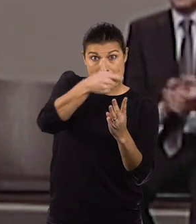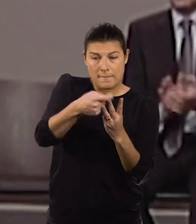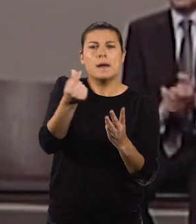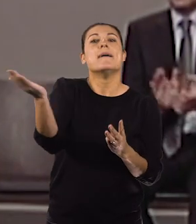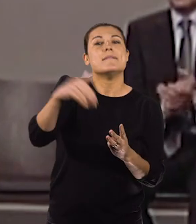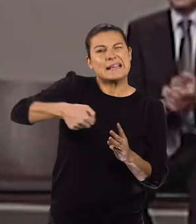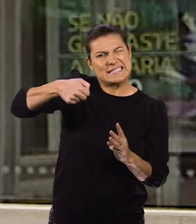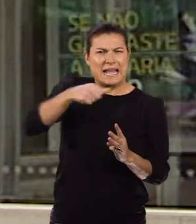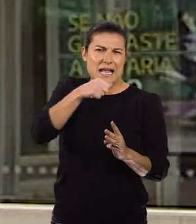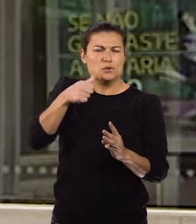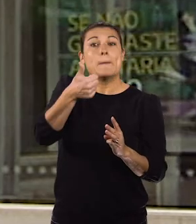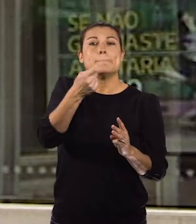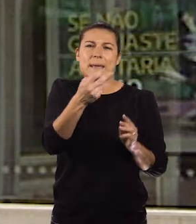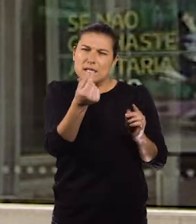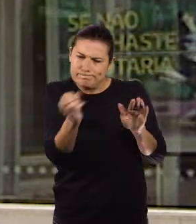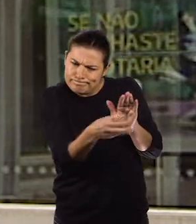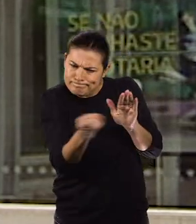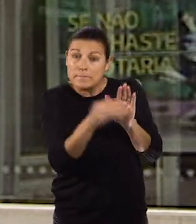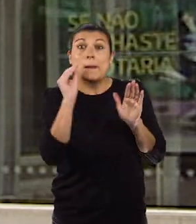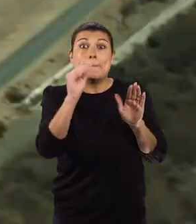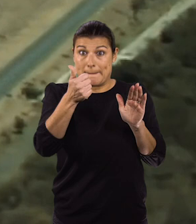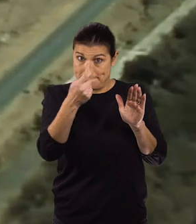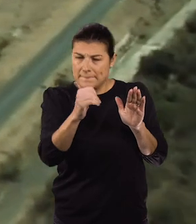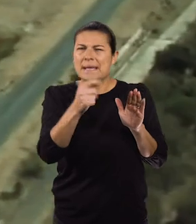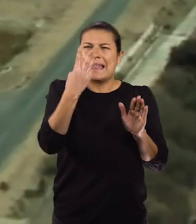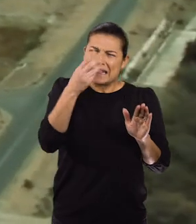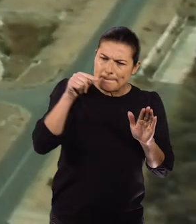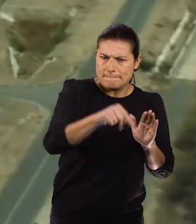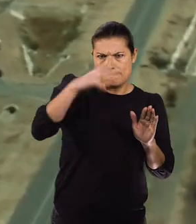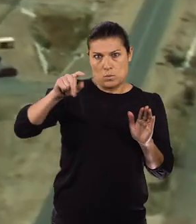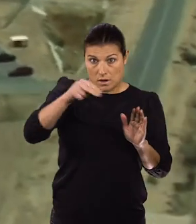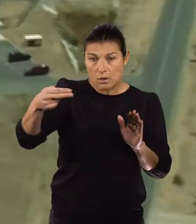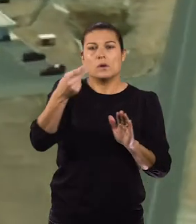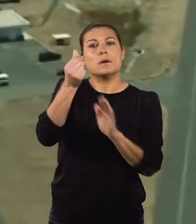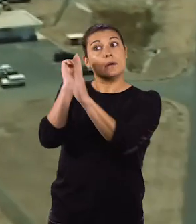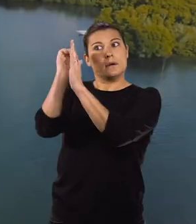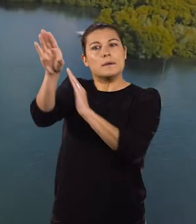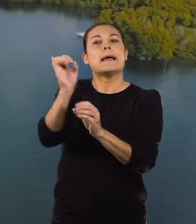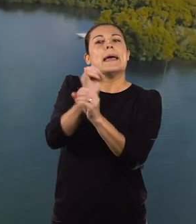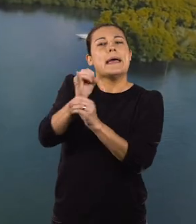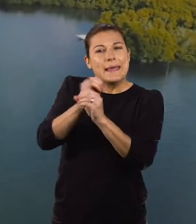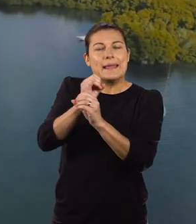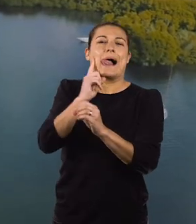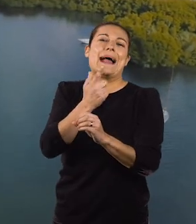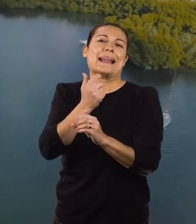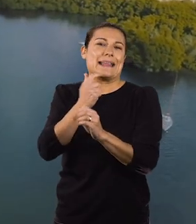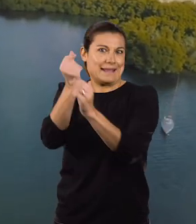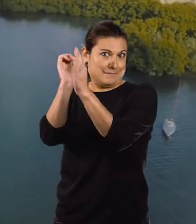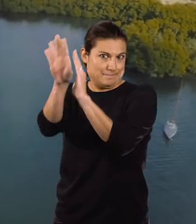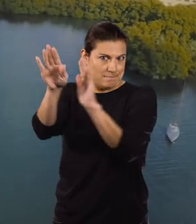chamado saco azul do BES, um fundo de 3 mil milhões de euros alojado num offshore nas Ilhas Virgens Britânicas.